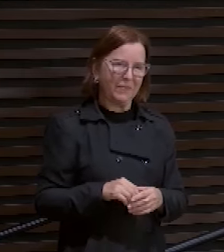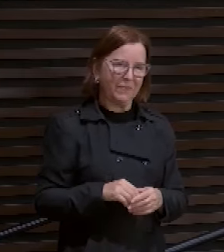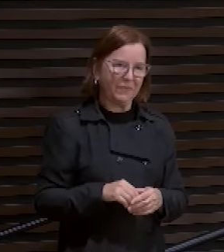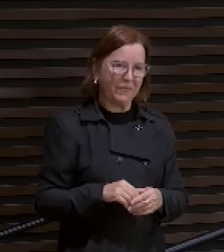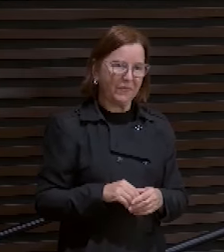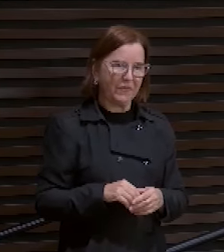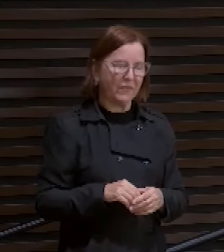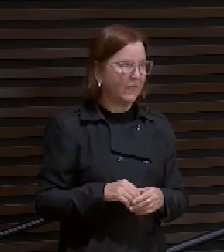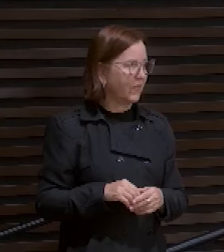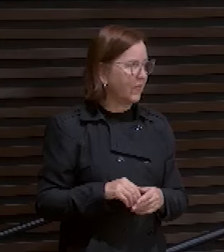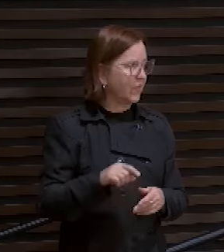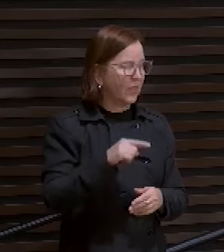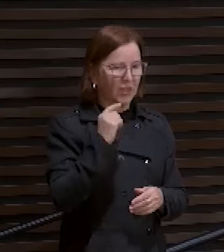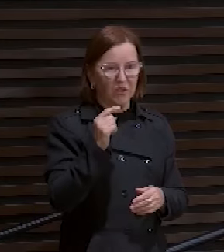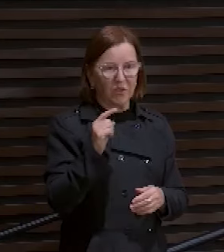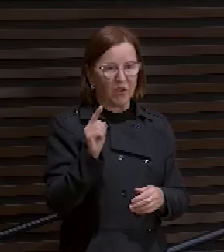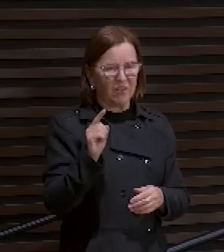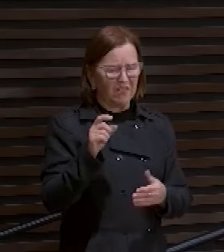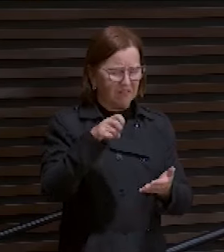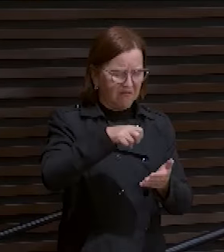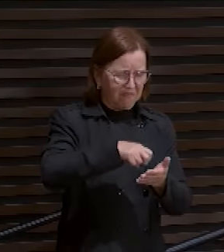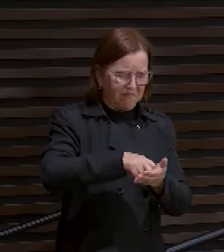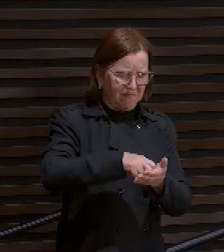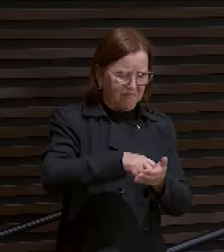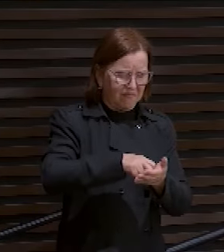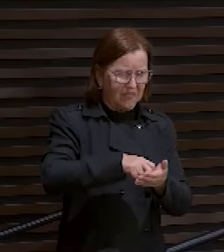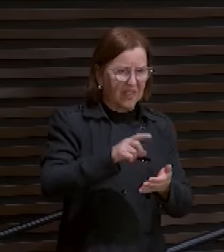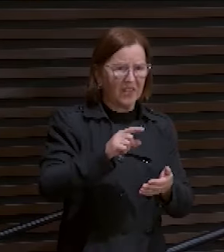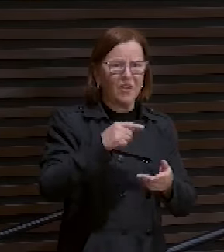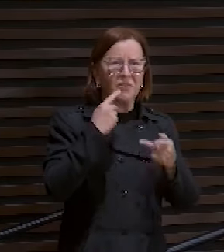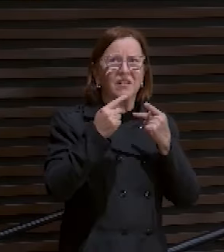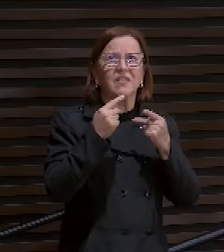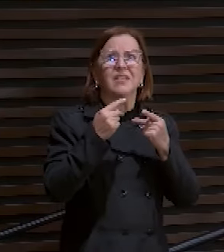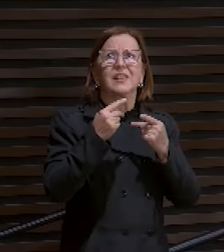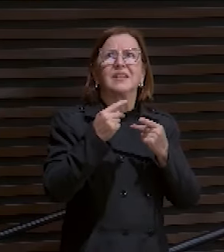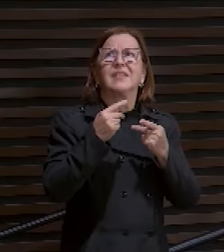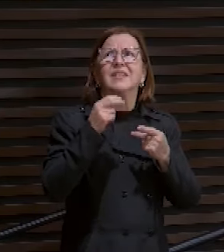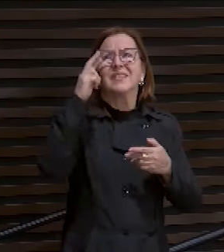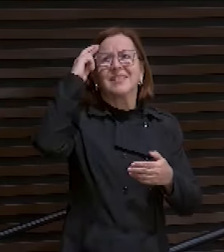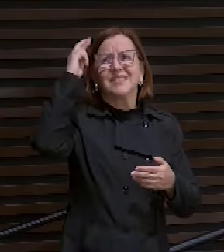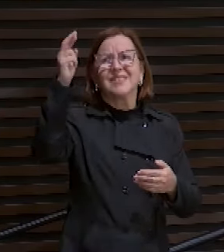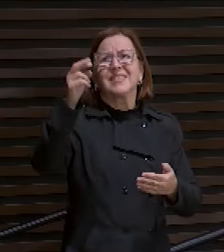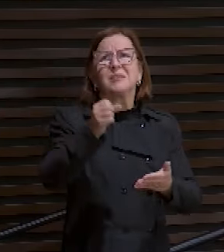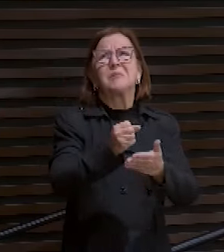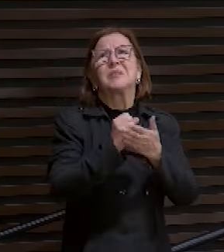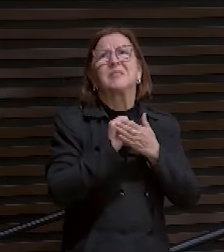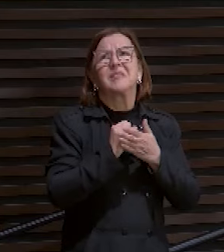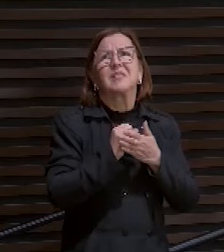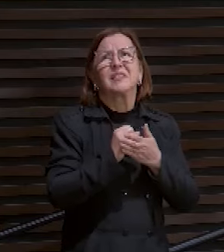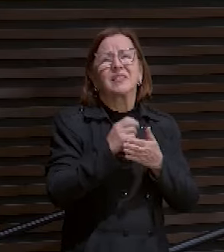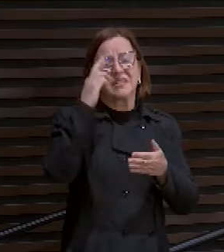E a gente vem de cair aos pés dele e falar, Senhor, socorre-me. Senhor, o quê que eu faço com essa situação?